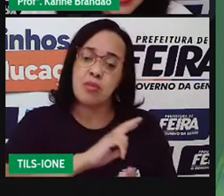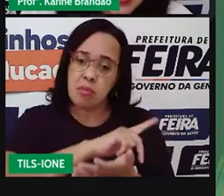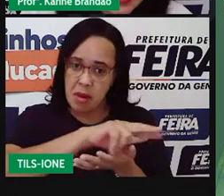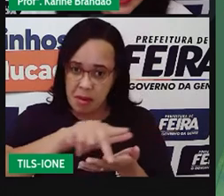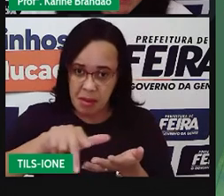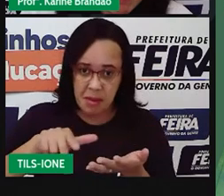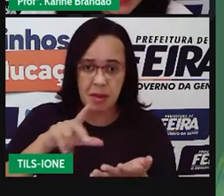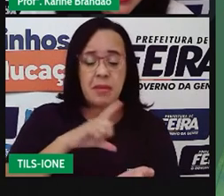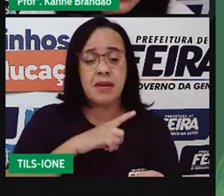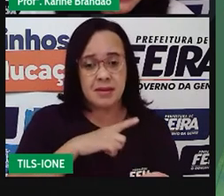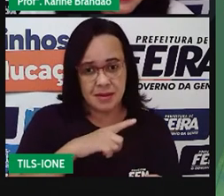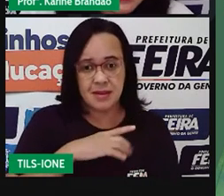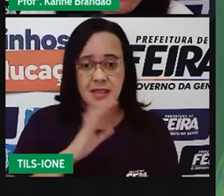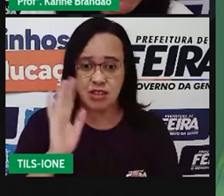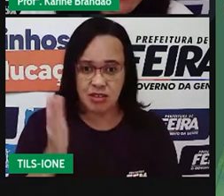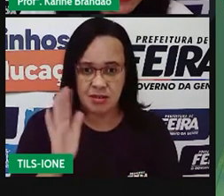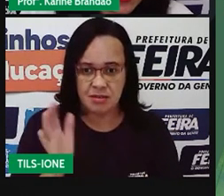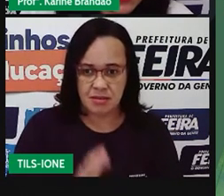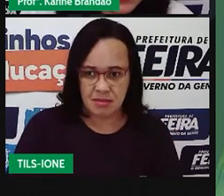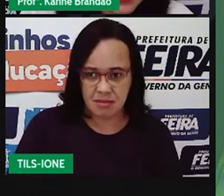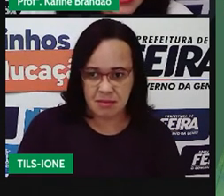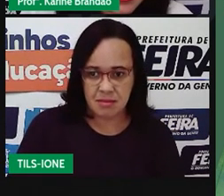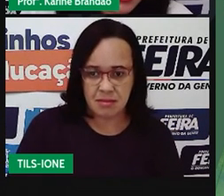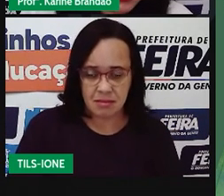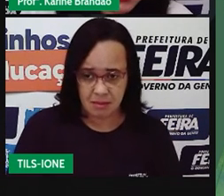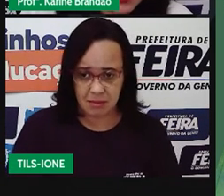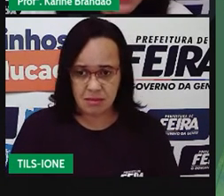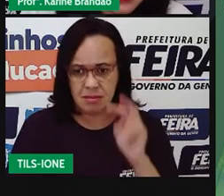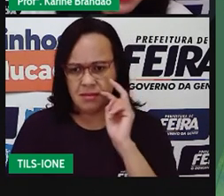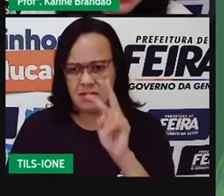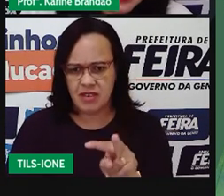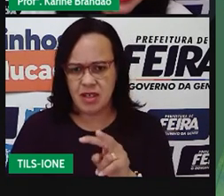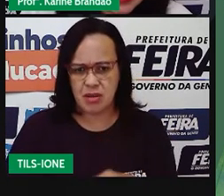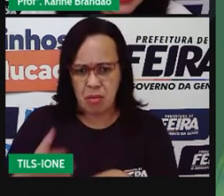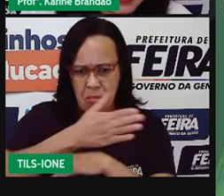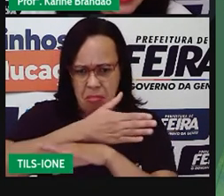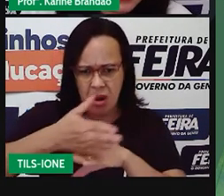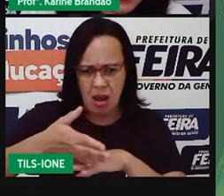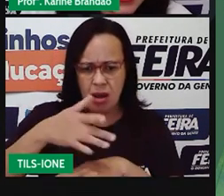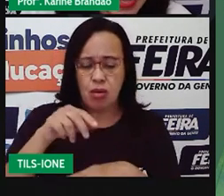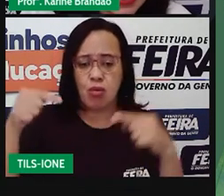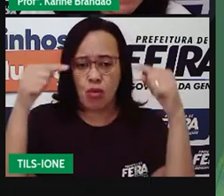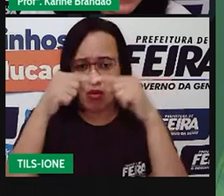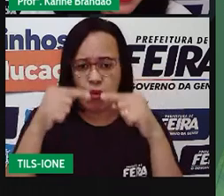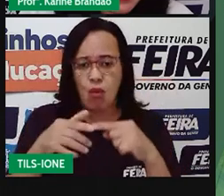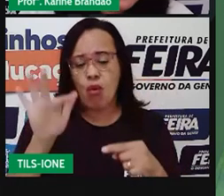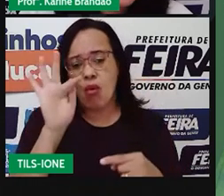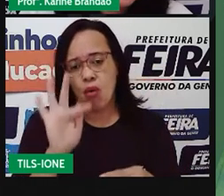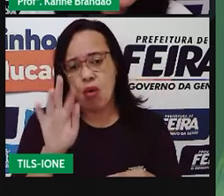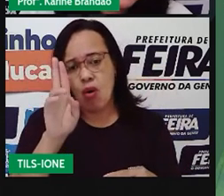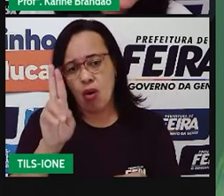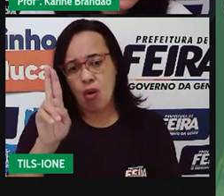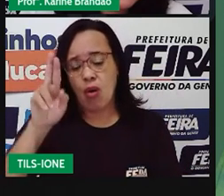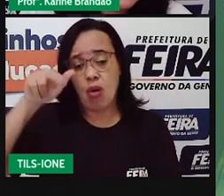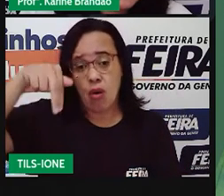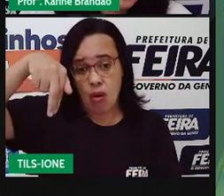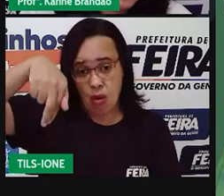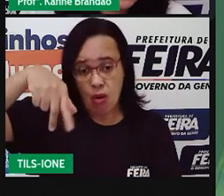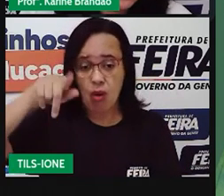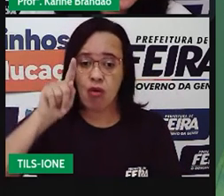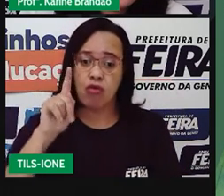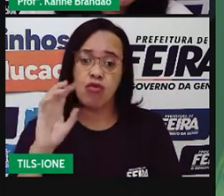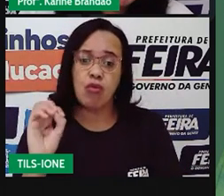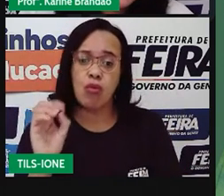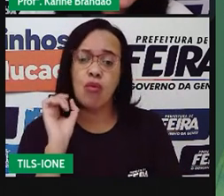nessa listra aqui, e desse fungo, que é essa estrutura mais branquinha, arredondada, a gente observa que